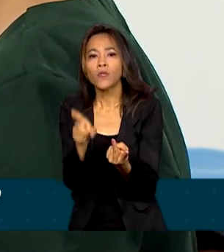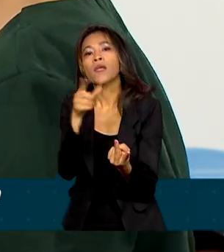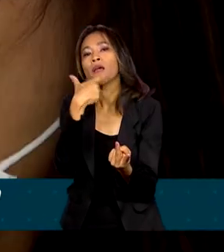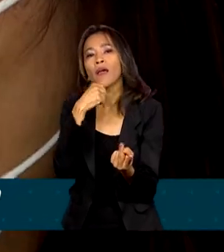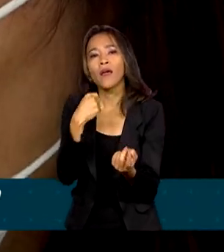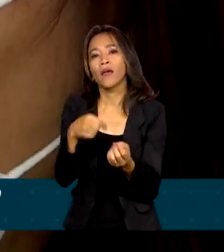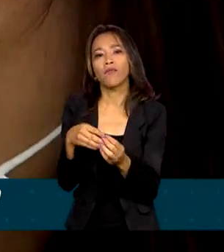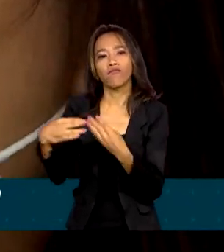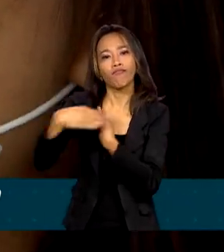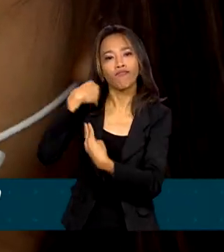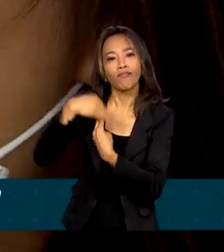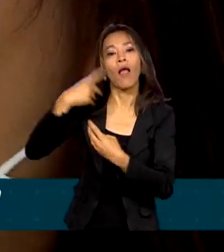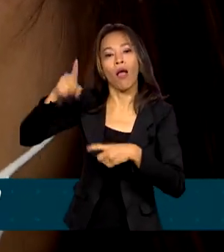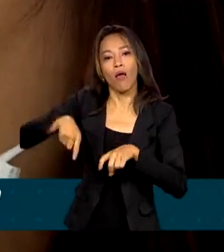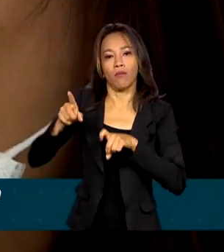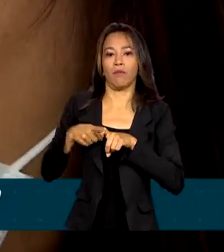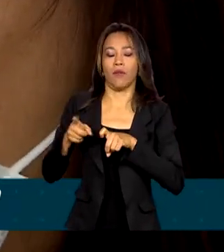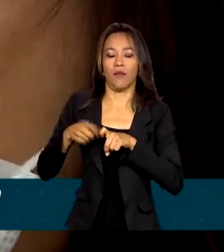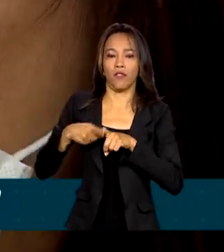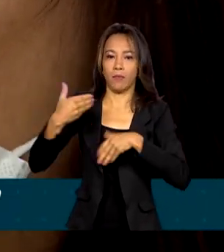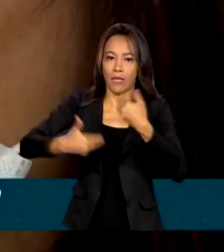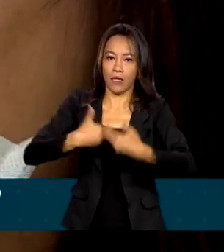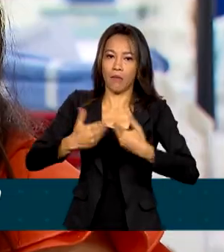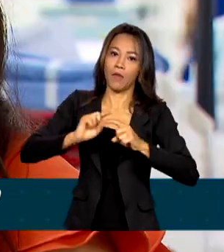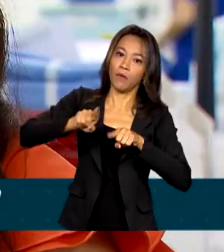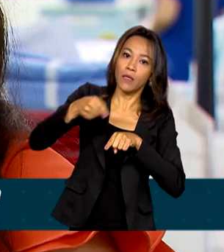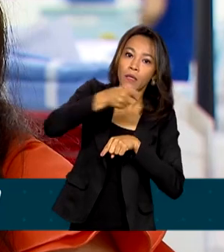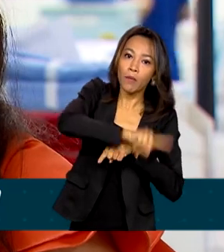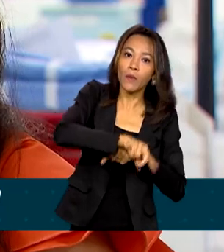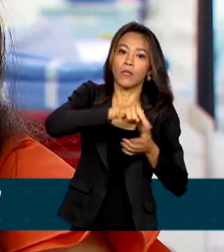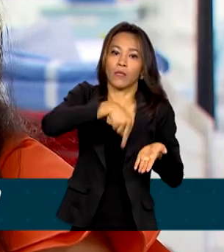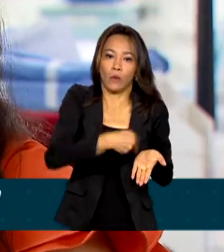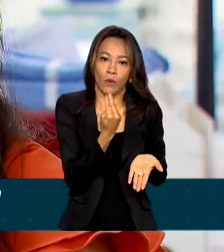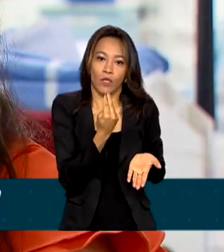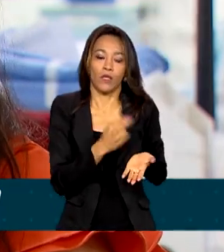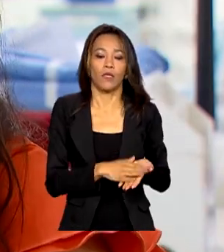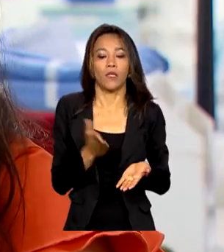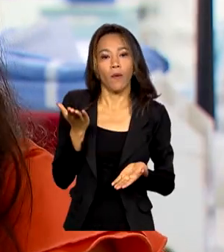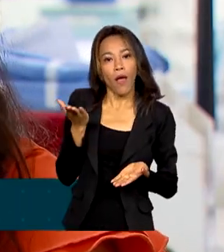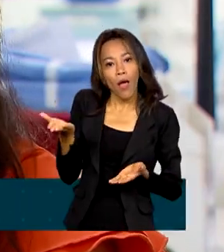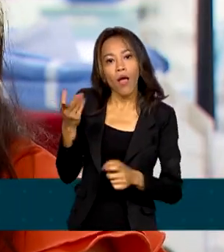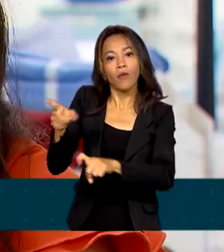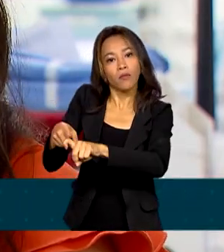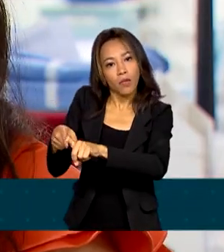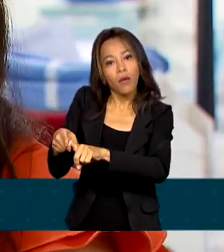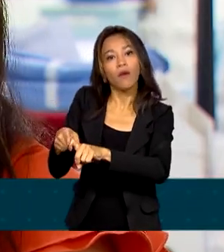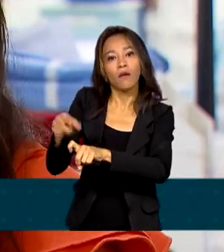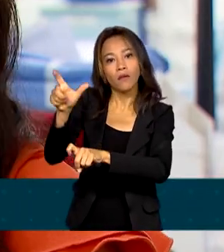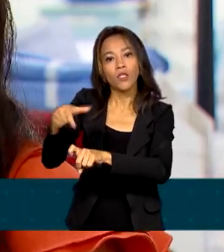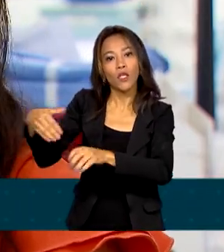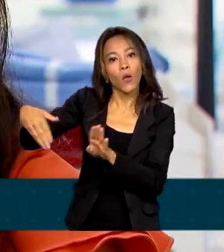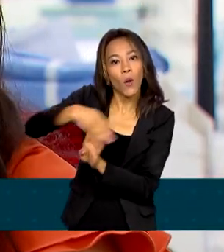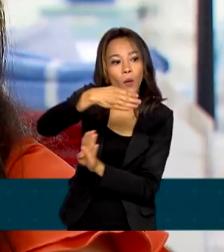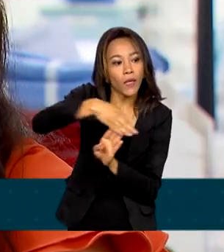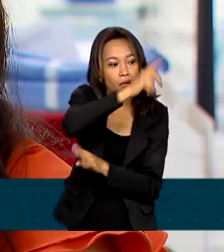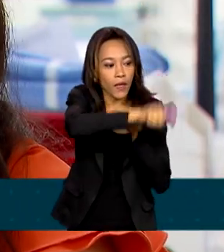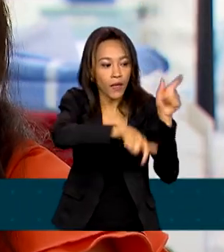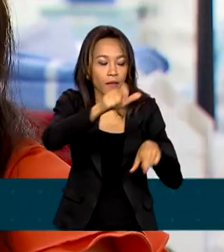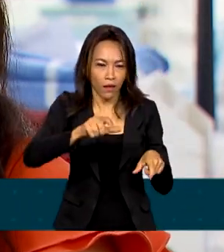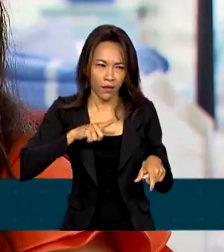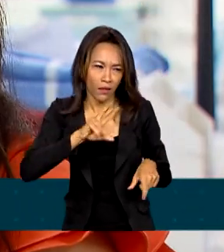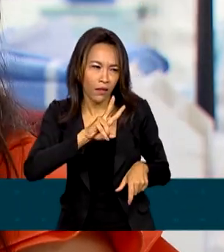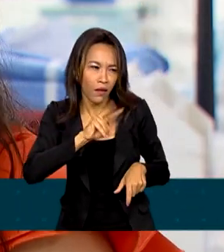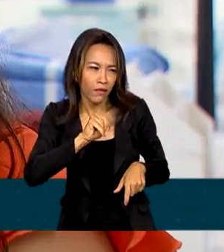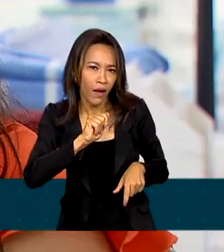encaminhamento para o tratamento e cirurgia. E aí, que encaminham os pacientes quando se tem vaga. Então,